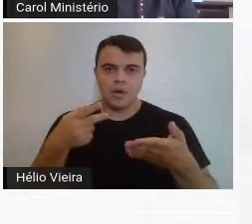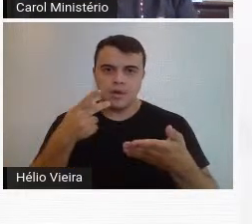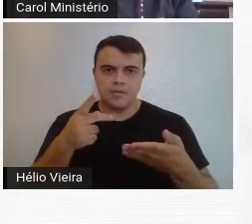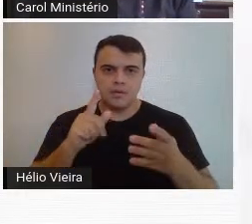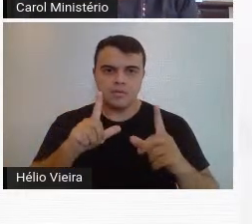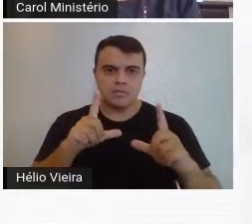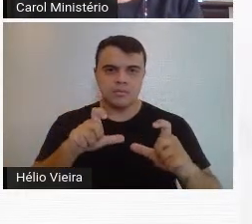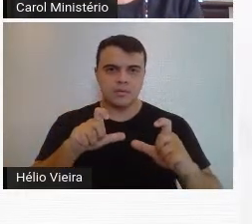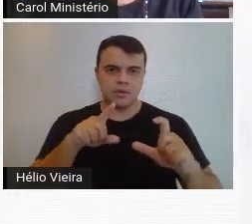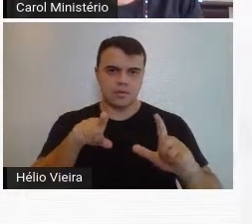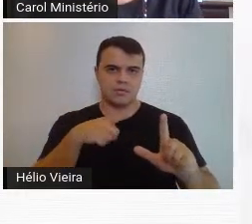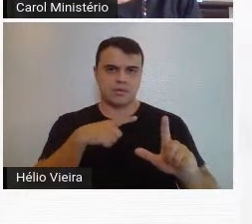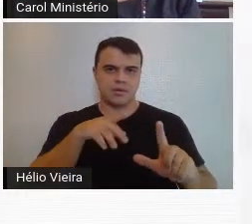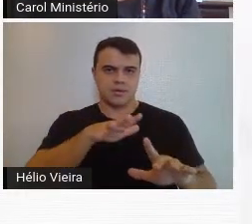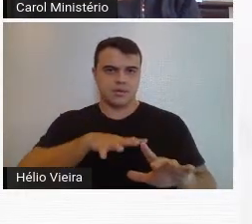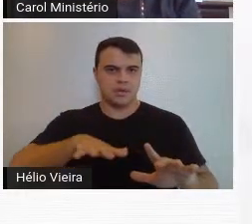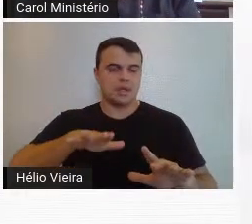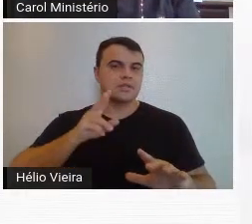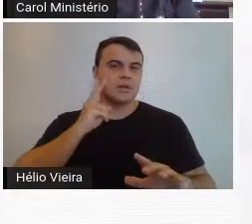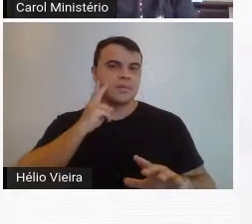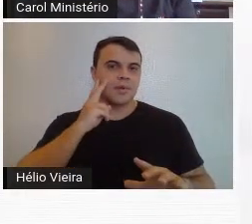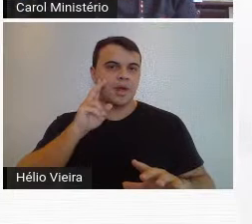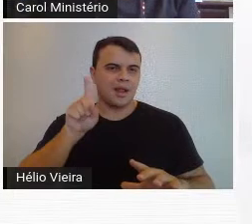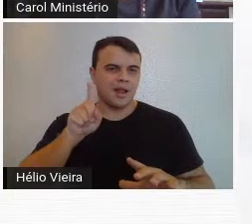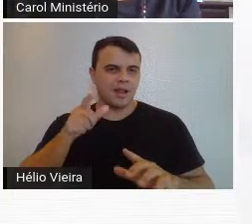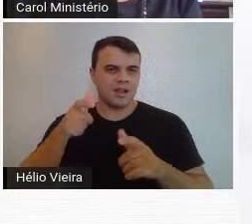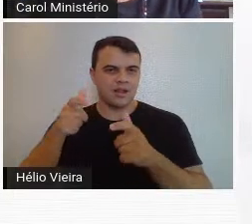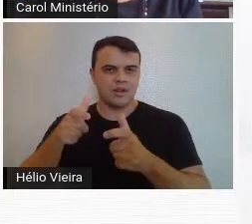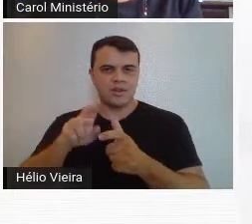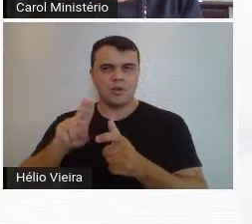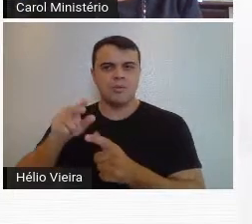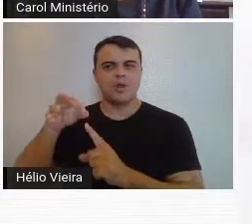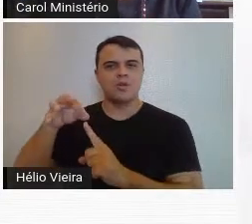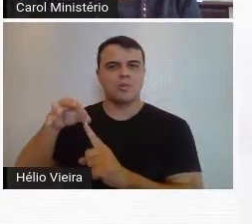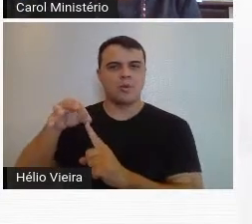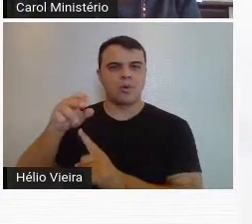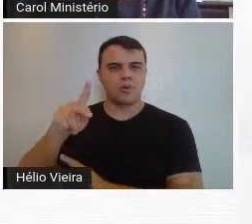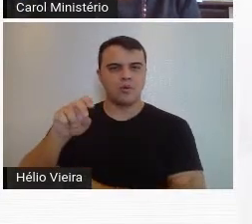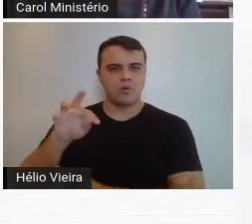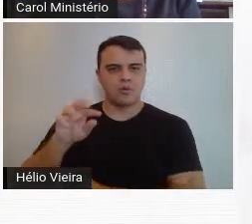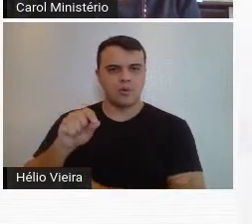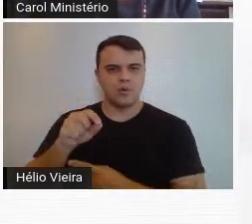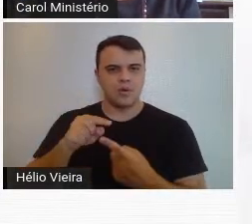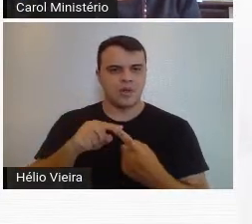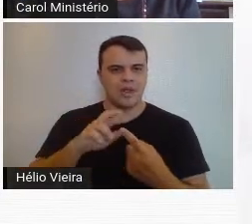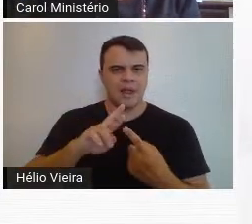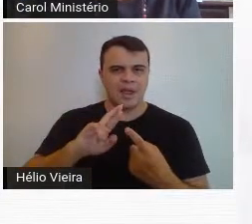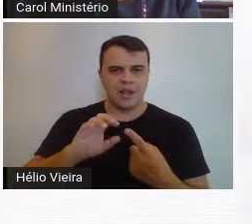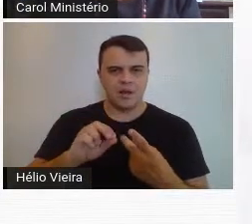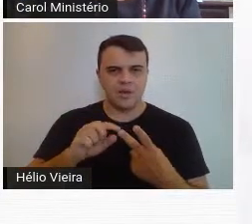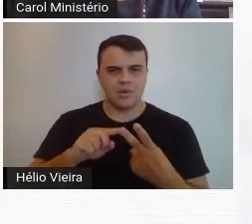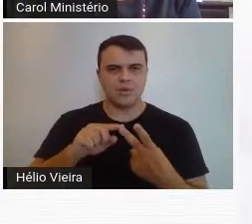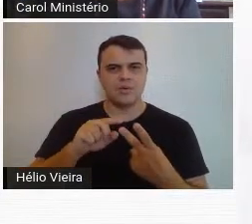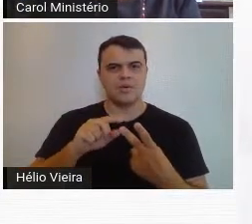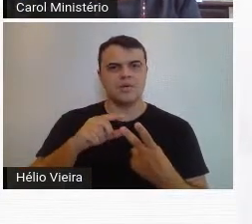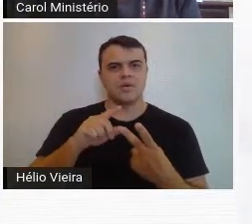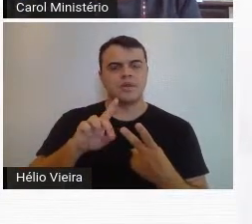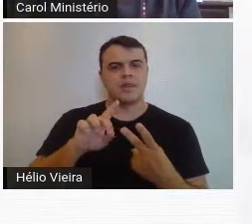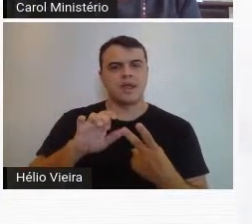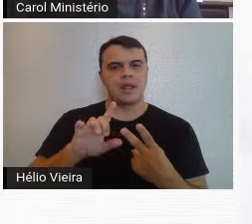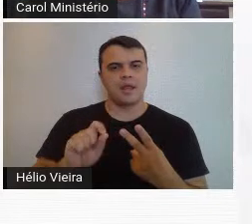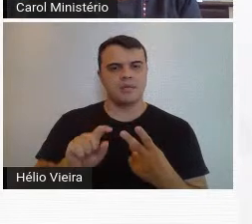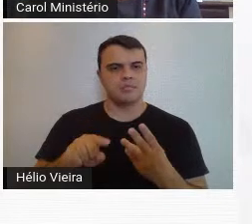uma imagem deles, no Bar do Ponto, a gente vê o Renato Lima, o Érico de Paula, o Genesco Murtas, enfim.